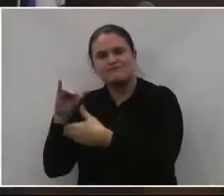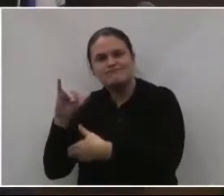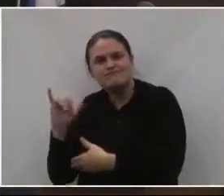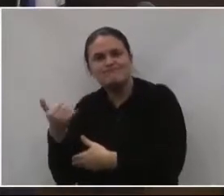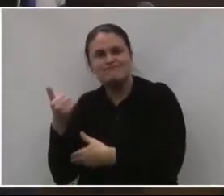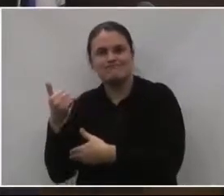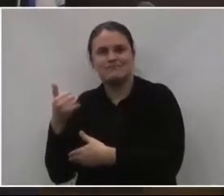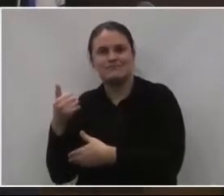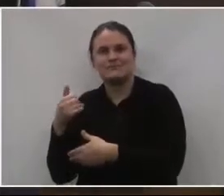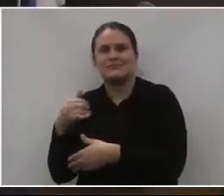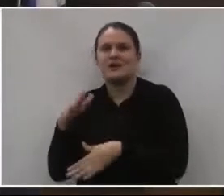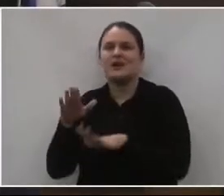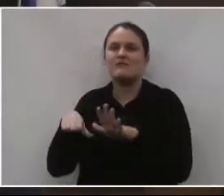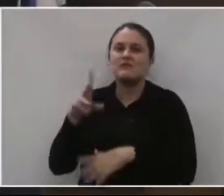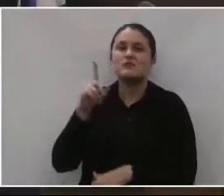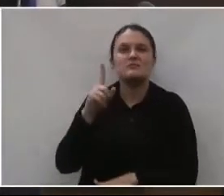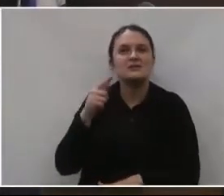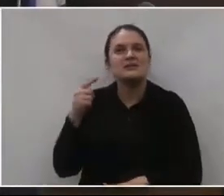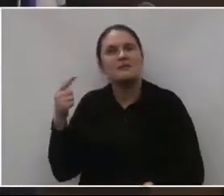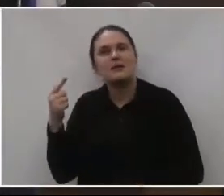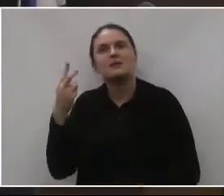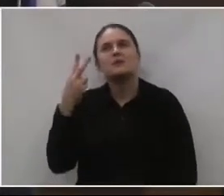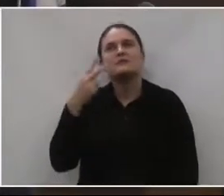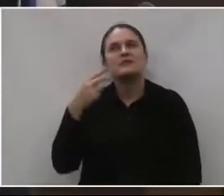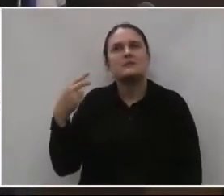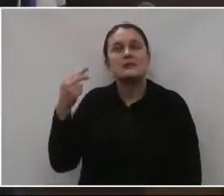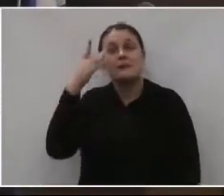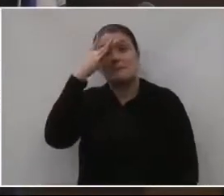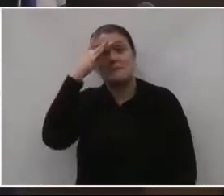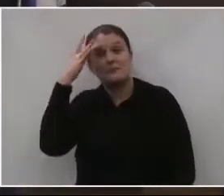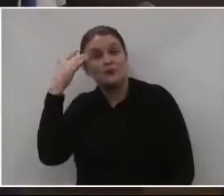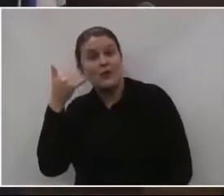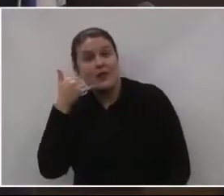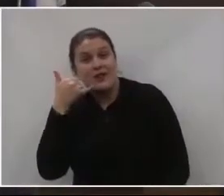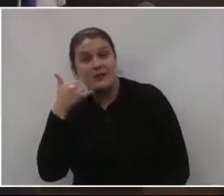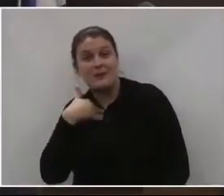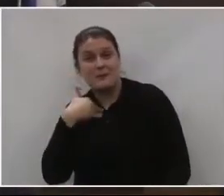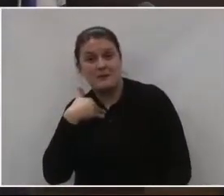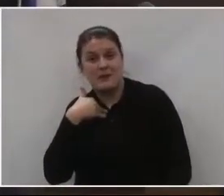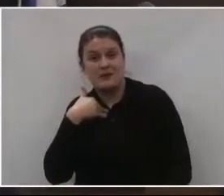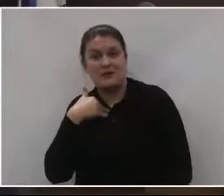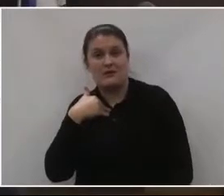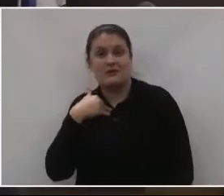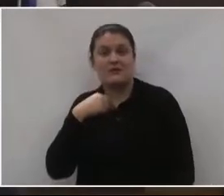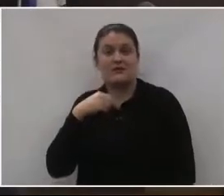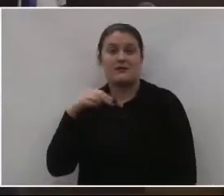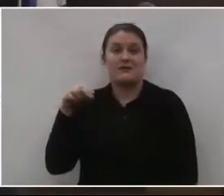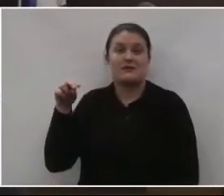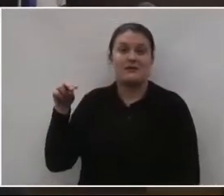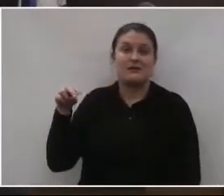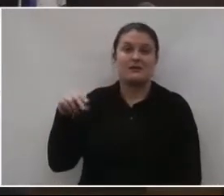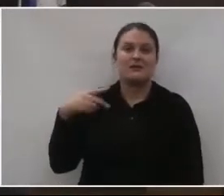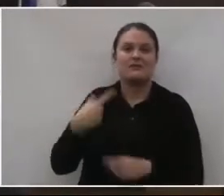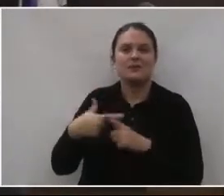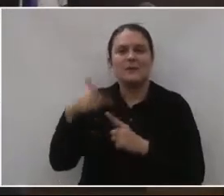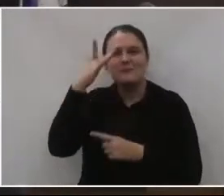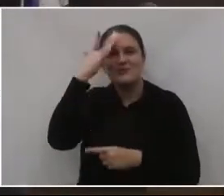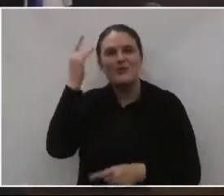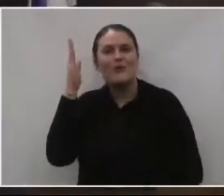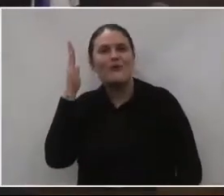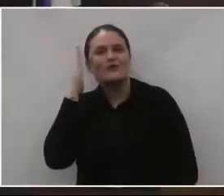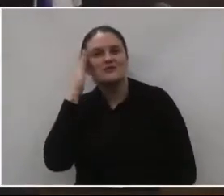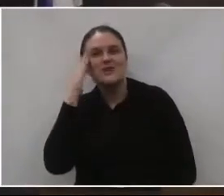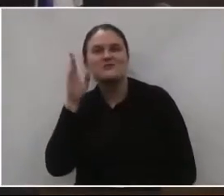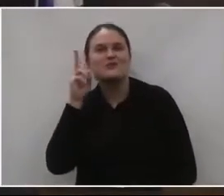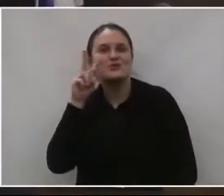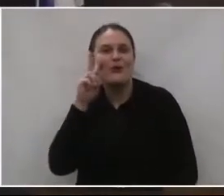E não passava uma semana, duas, tocava o telefone. Era o neto, era o filho, ó,